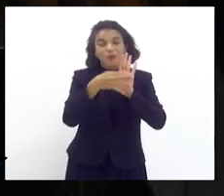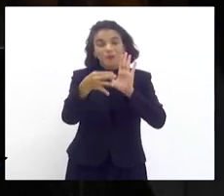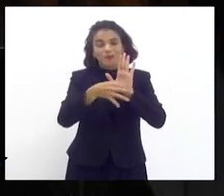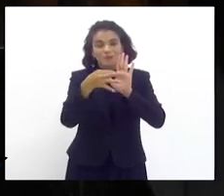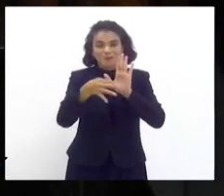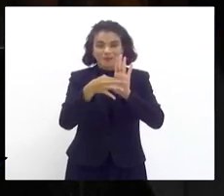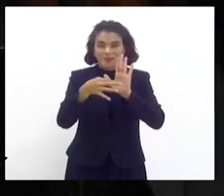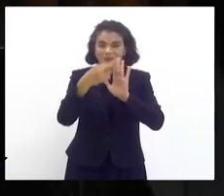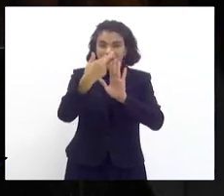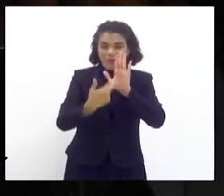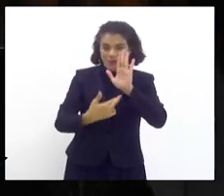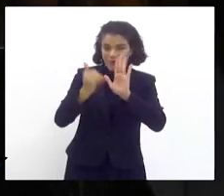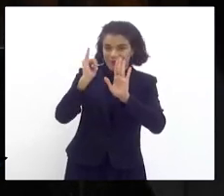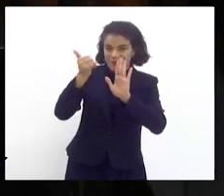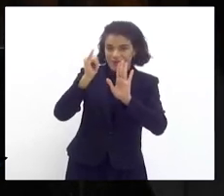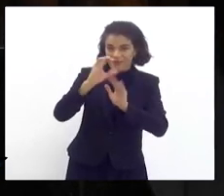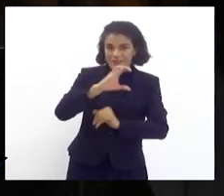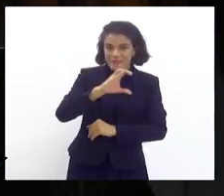relator da CCJ.